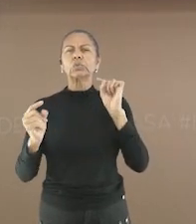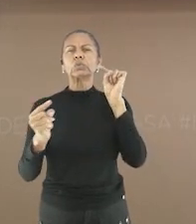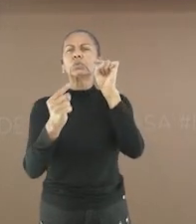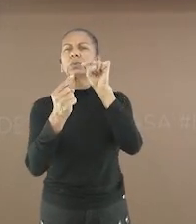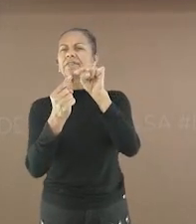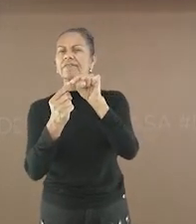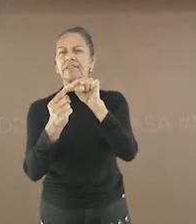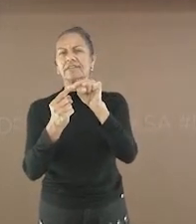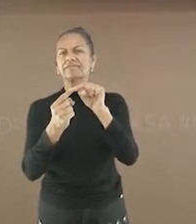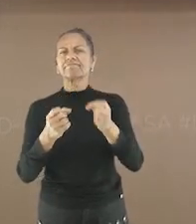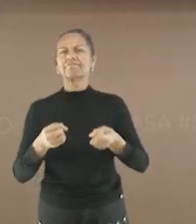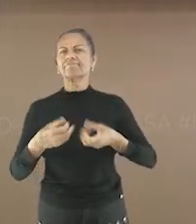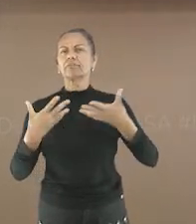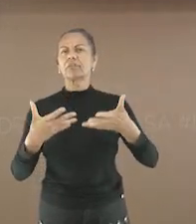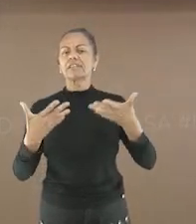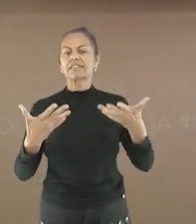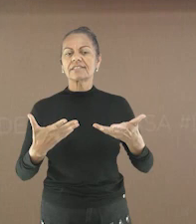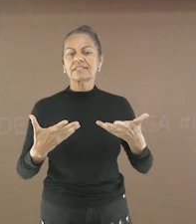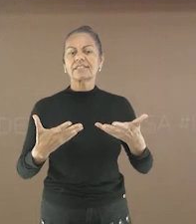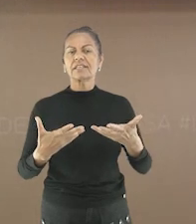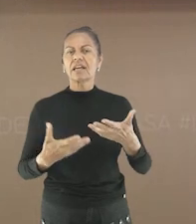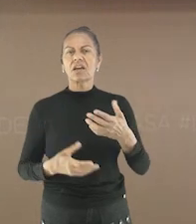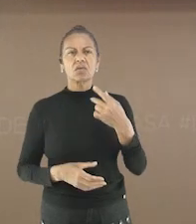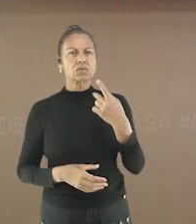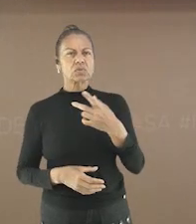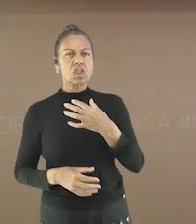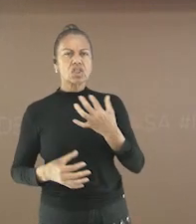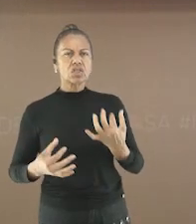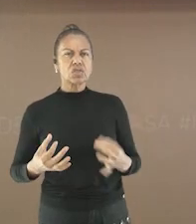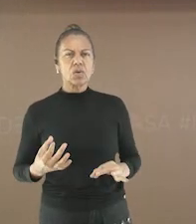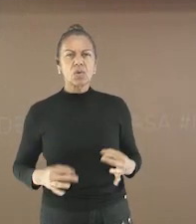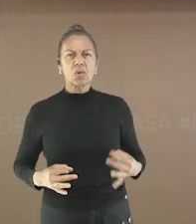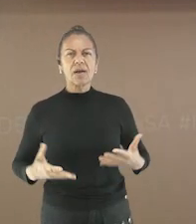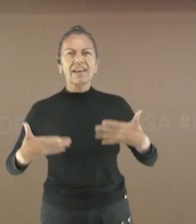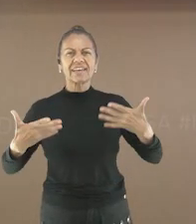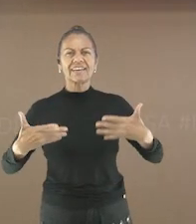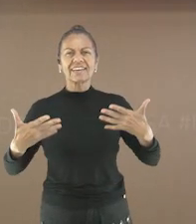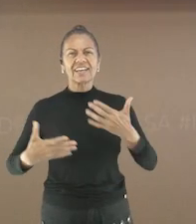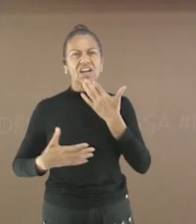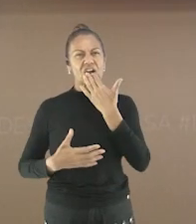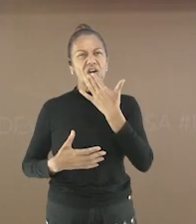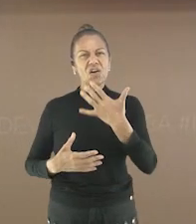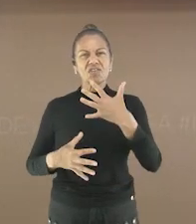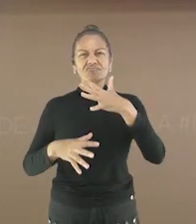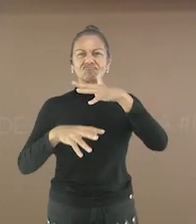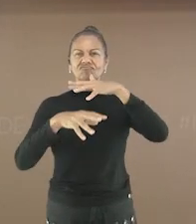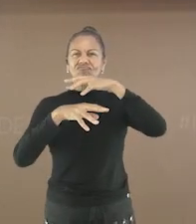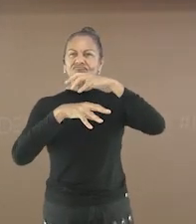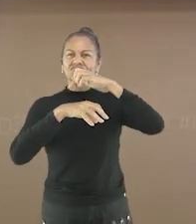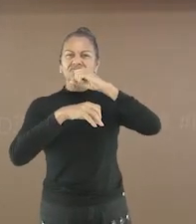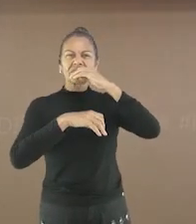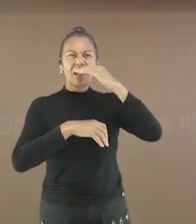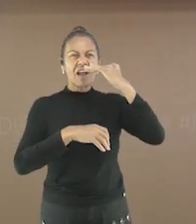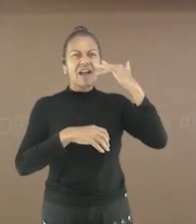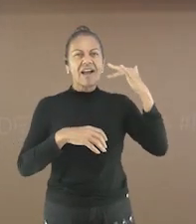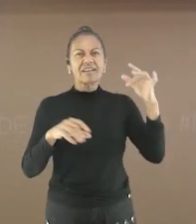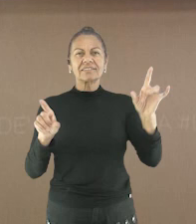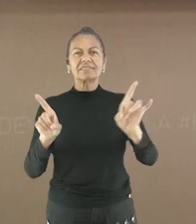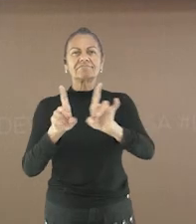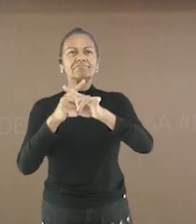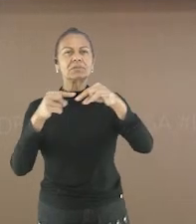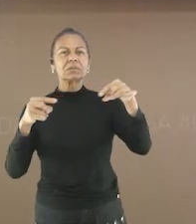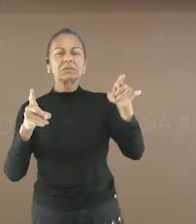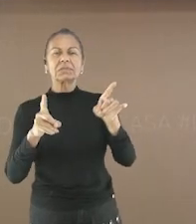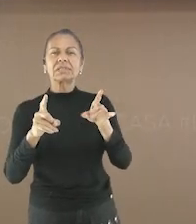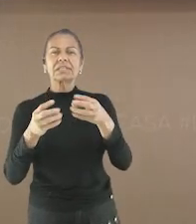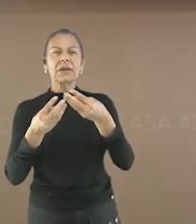José Tem tudo a ver A poesia tem tudo a ver Com tua dor e alegrias Com as cores,